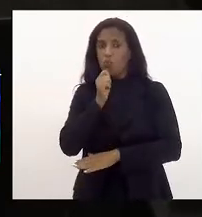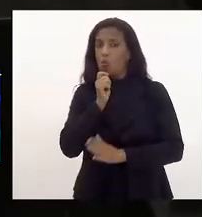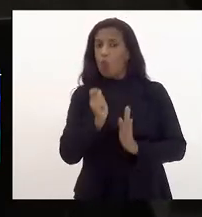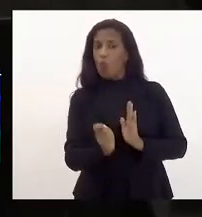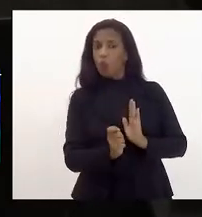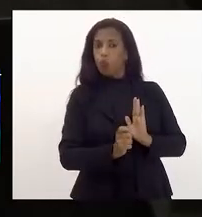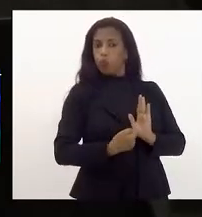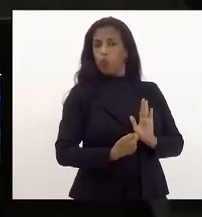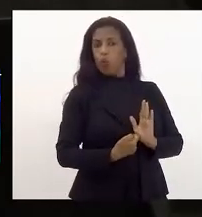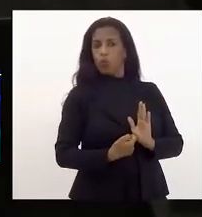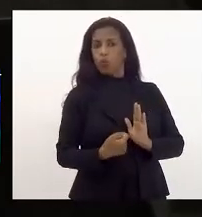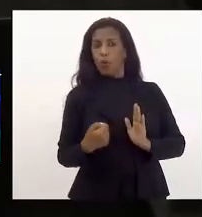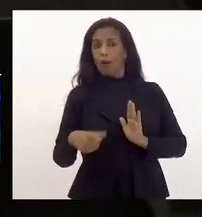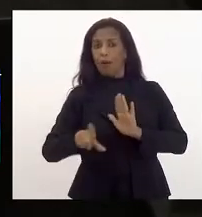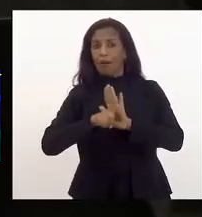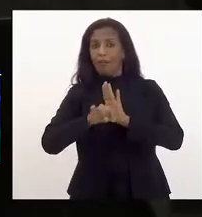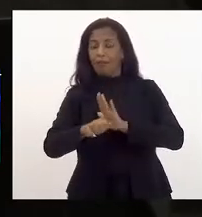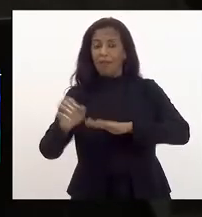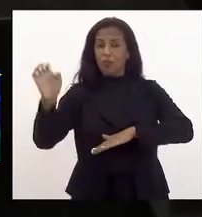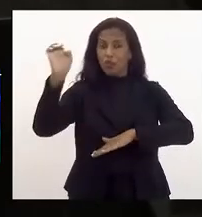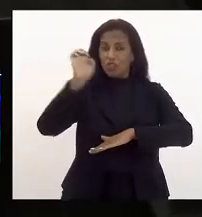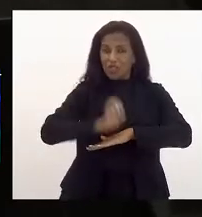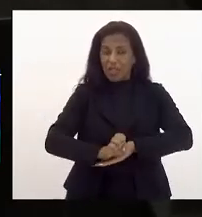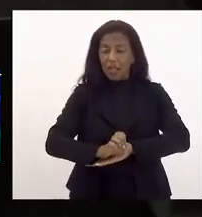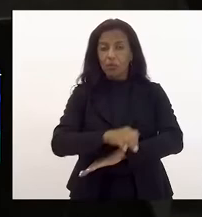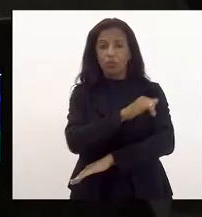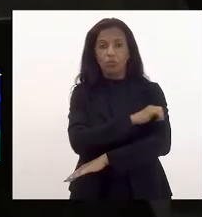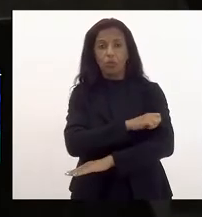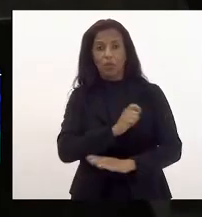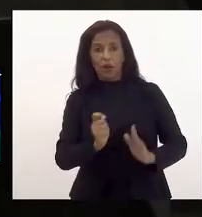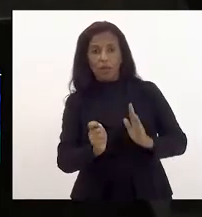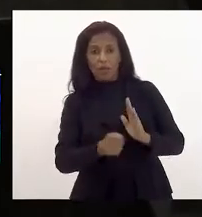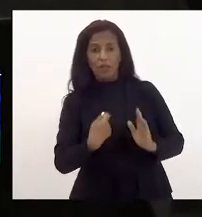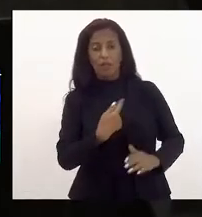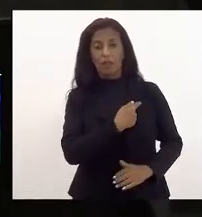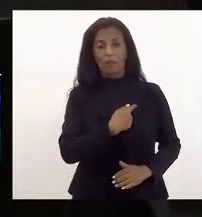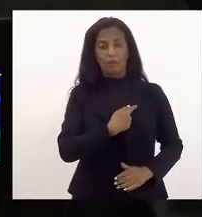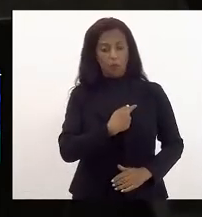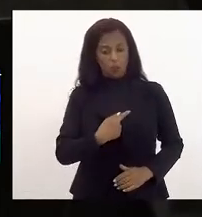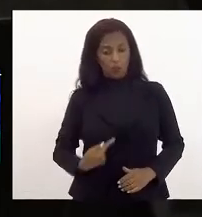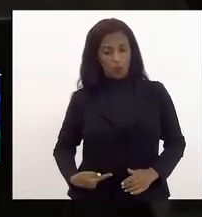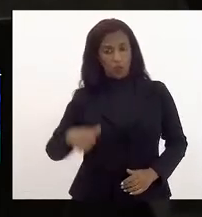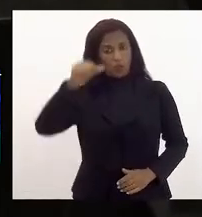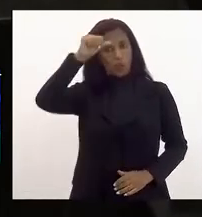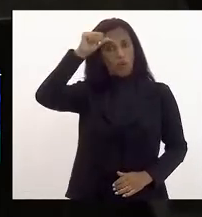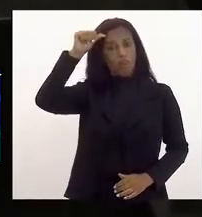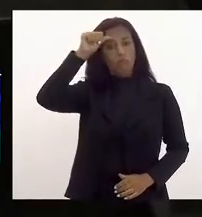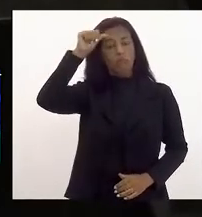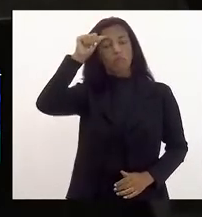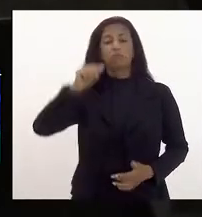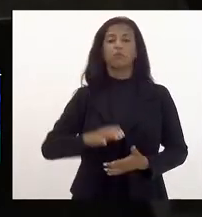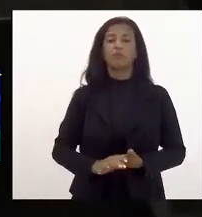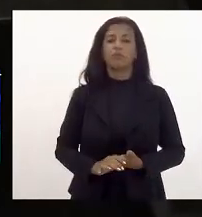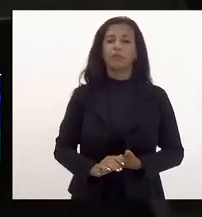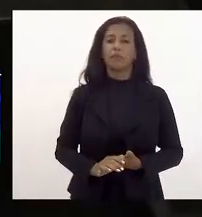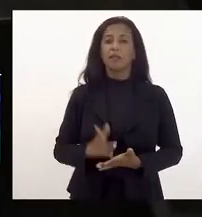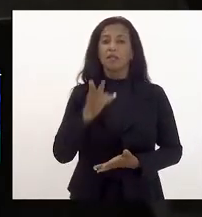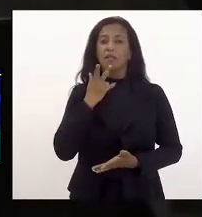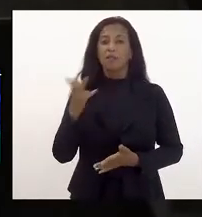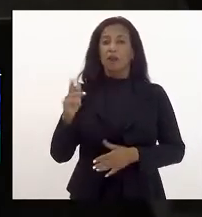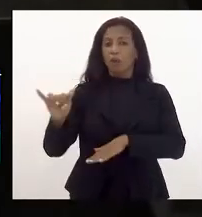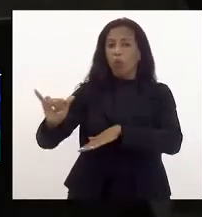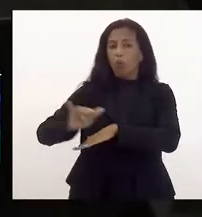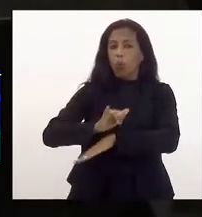a lei do estado do Rio de Janeiro sancionada pelo governador Cláudio Castro que institui este plano